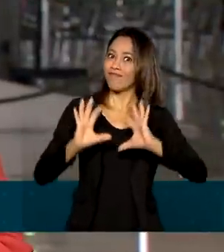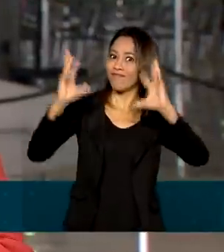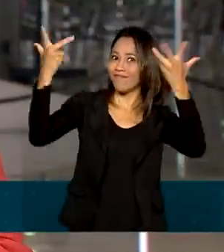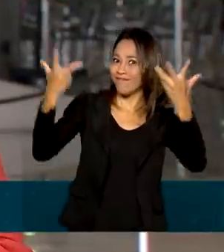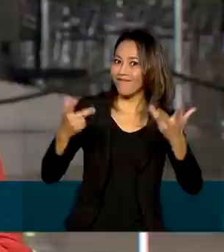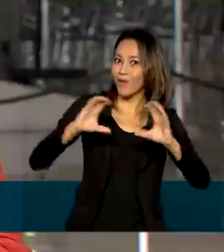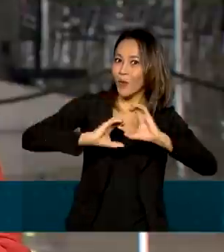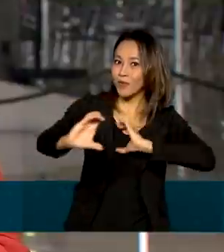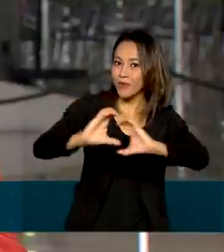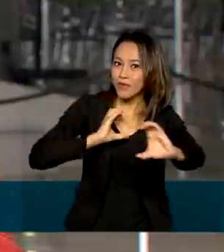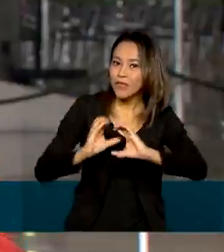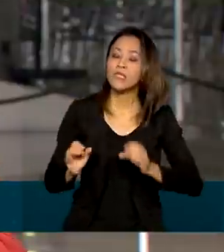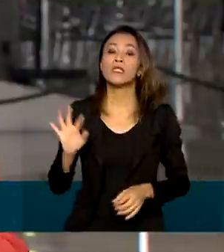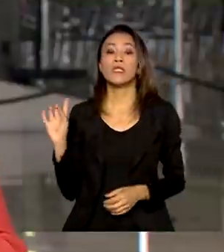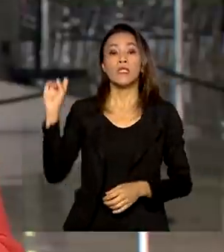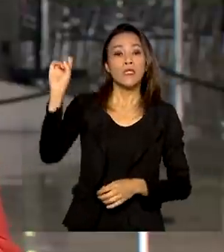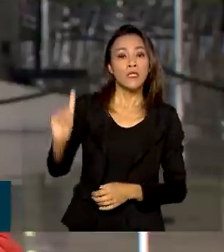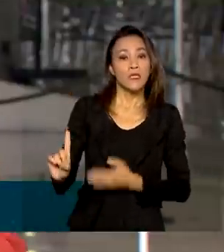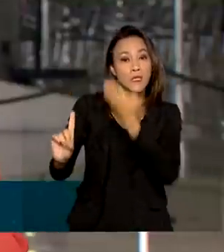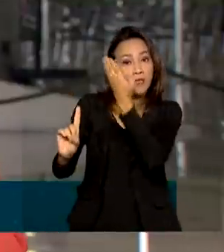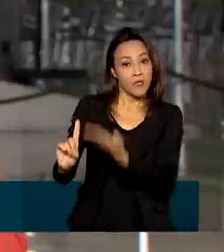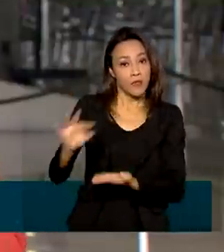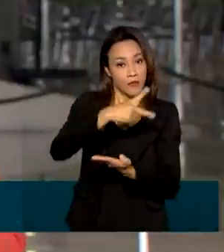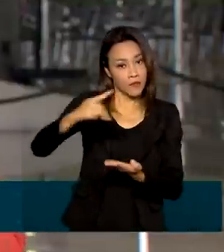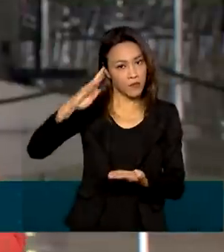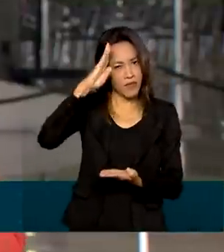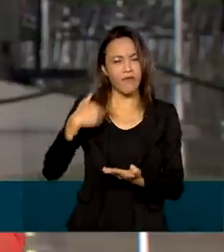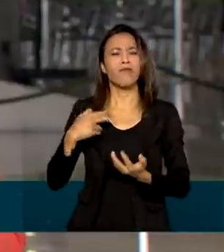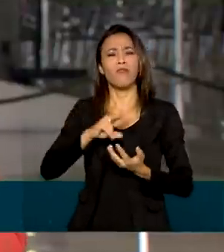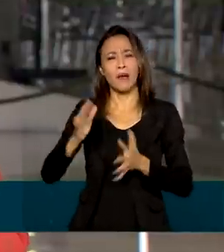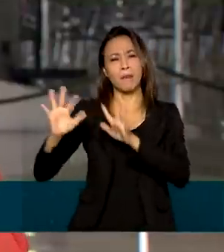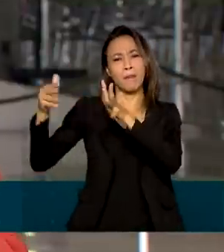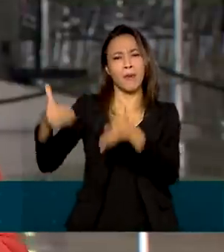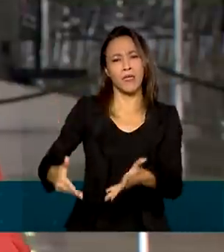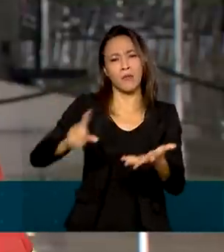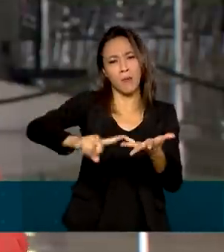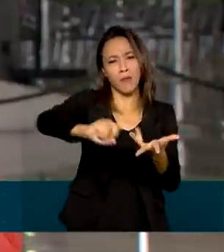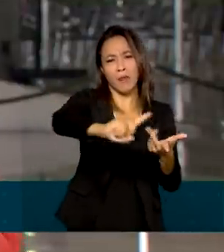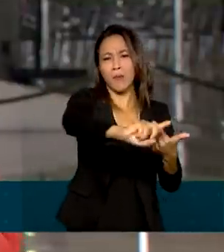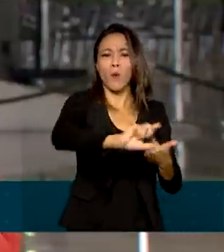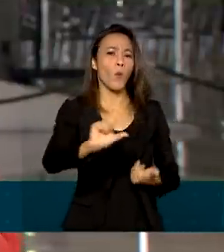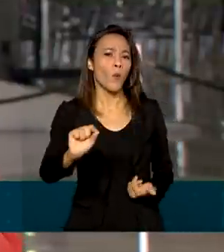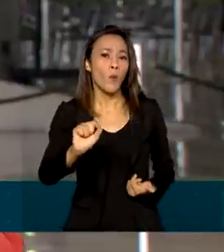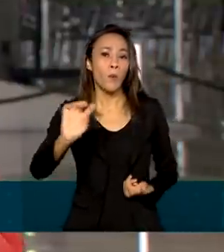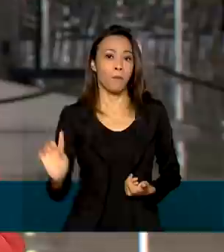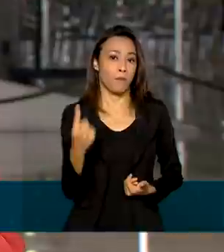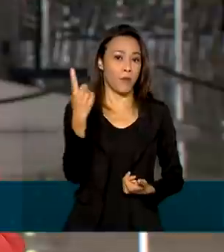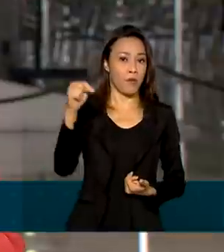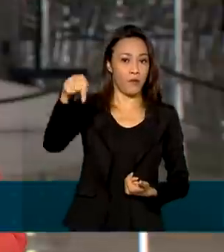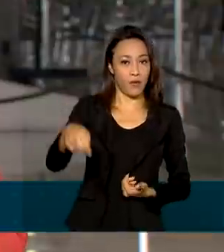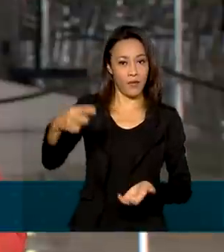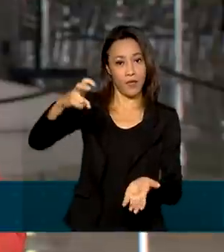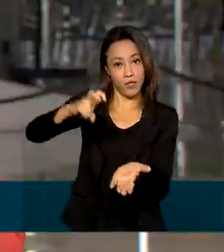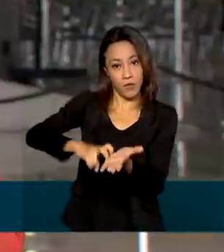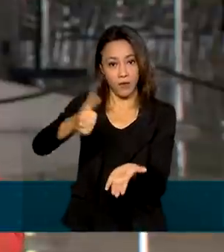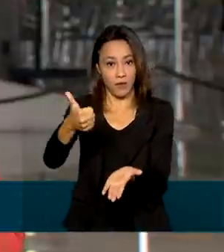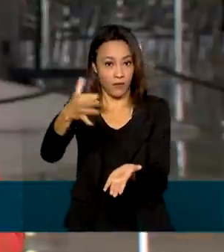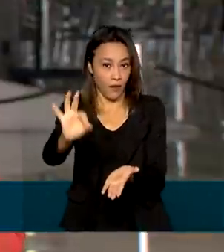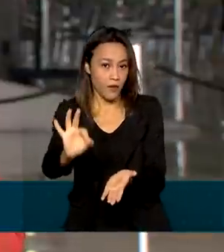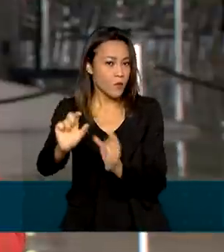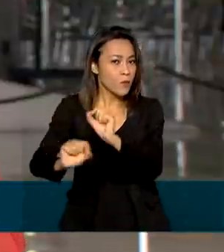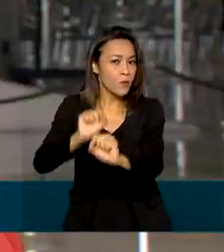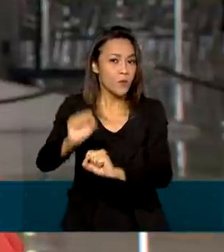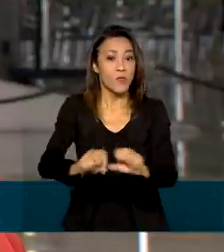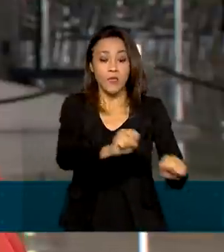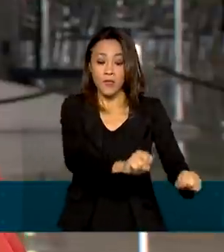o presidente Jair Bolsonaro vai participar de uma série de ações, como você mesmo disse. Primeiramente, aqui no Palácio do Planalto, às 10 da manhã, o lançamento da